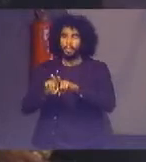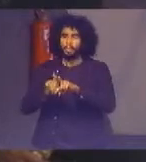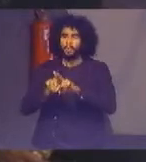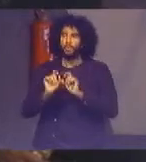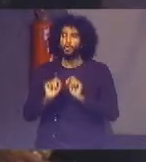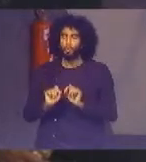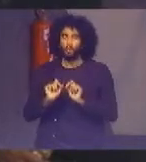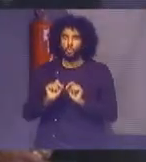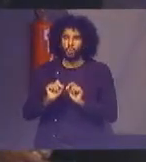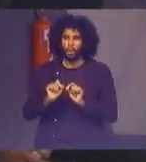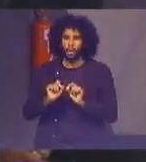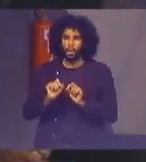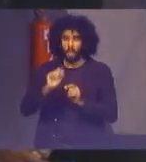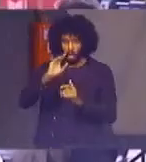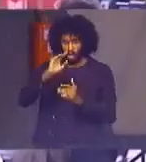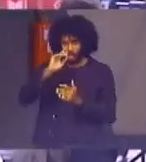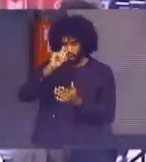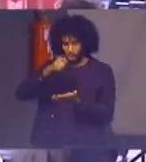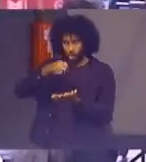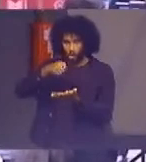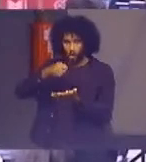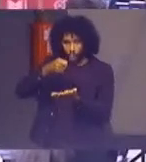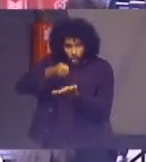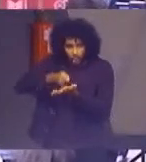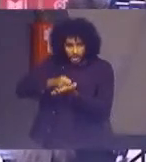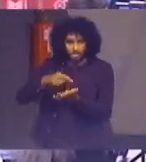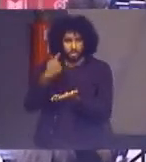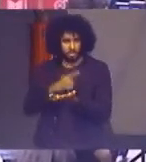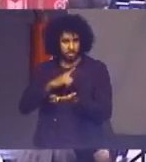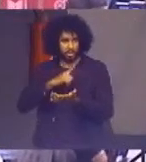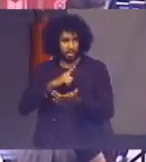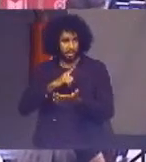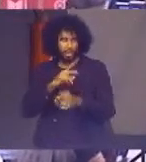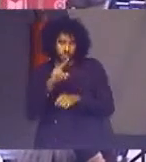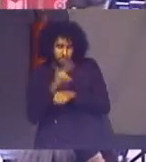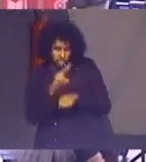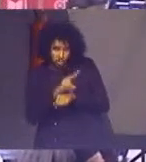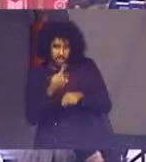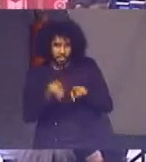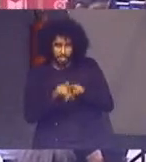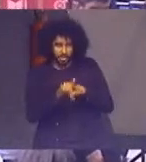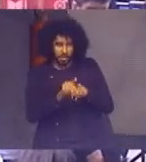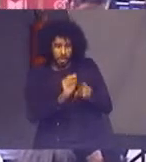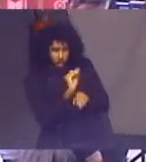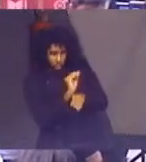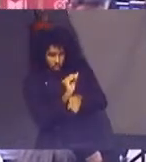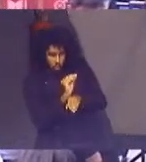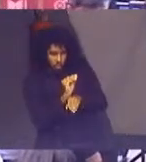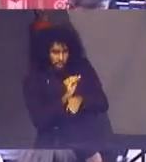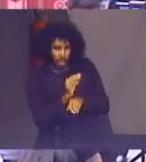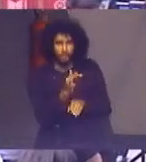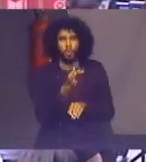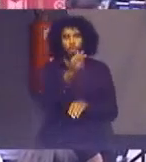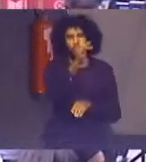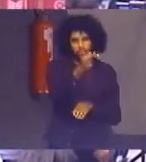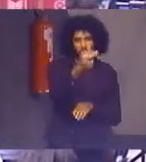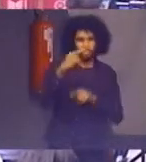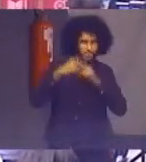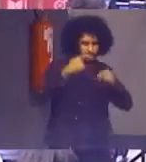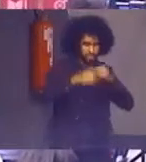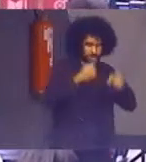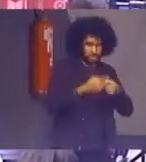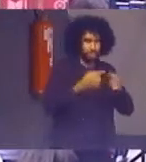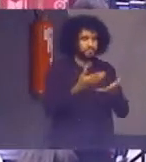imposto ao poder público e à coletividade de defender e preservá-lo para as presentes e futuras gerações. E aqui temos